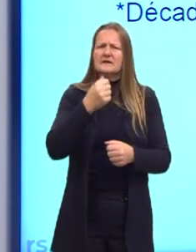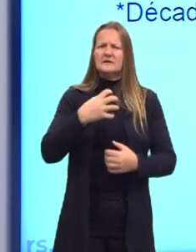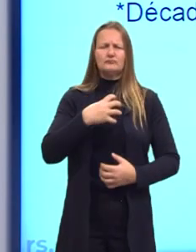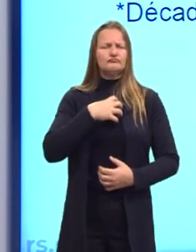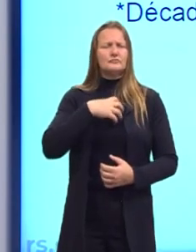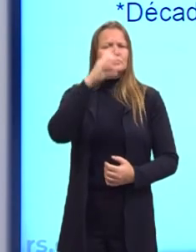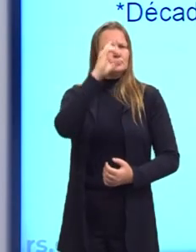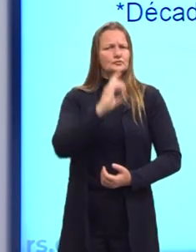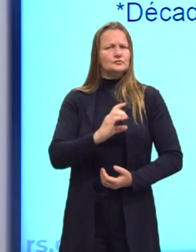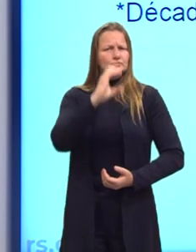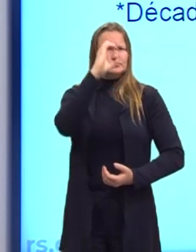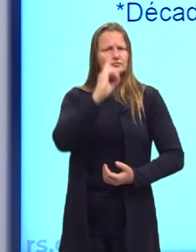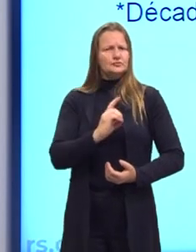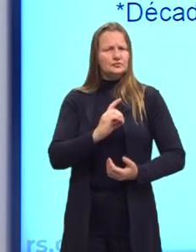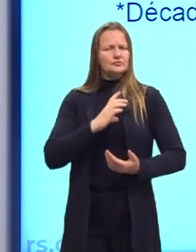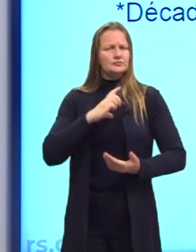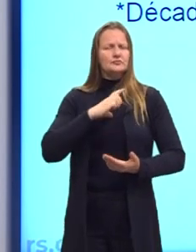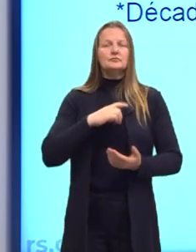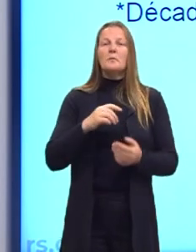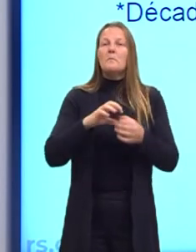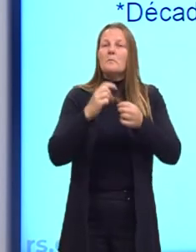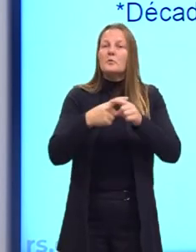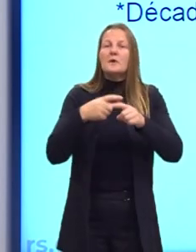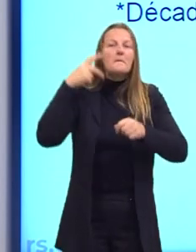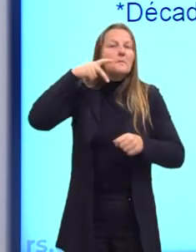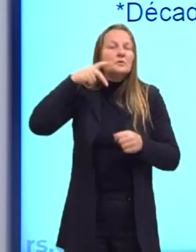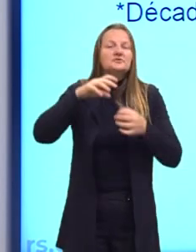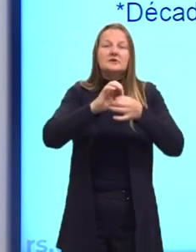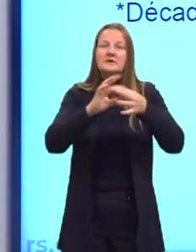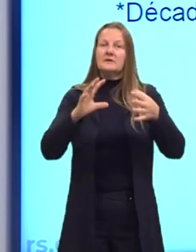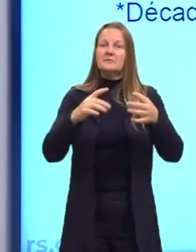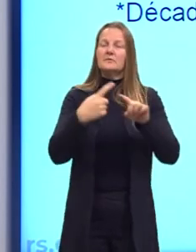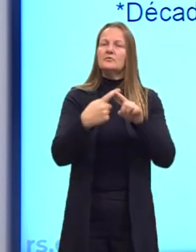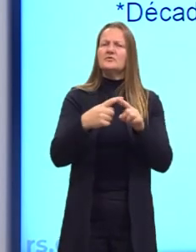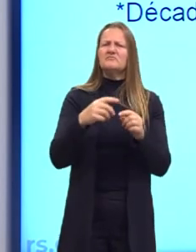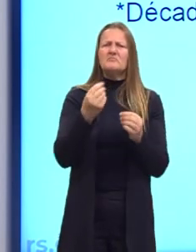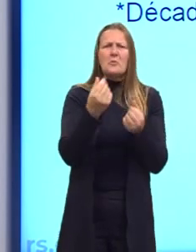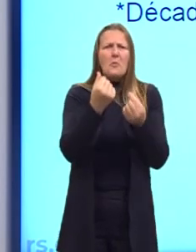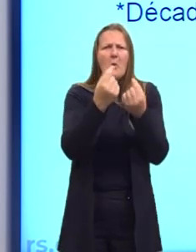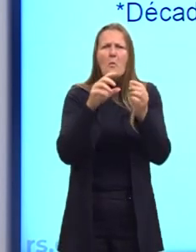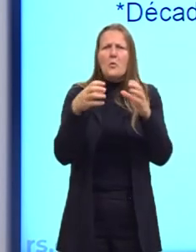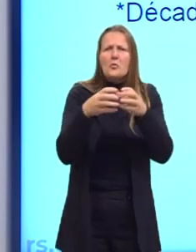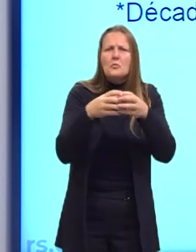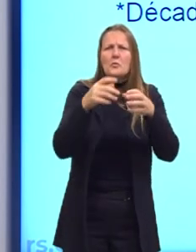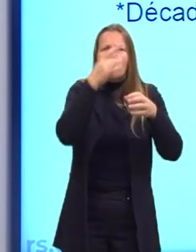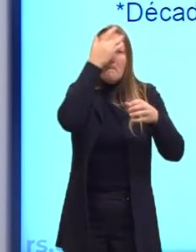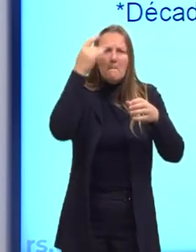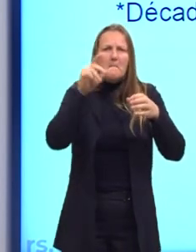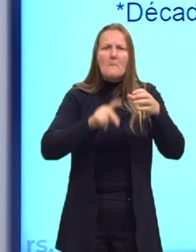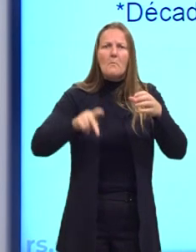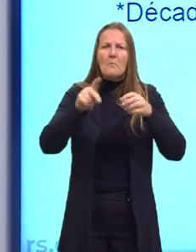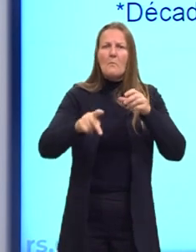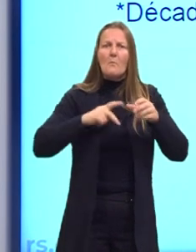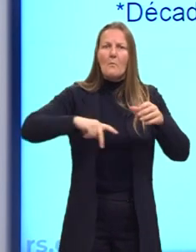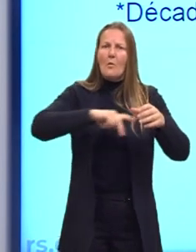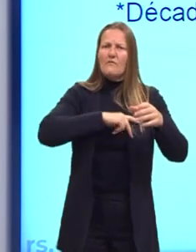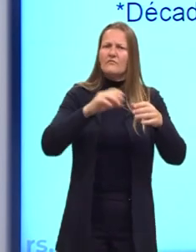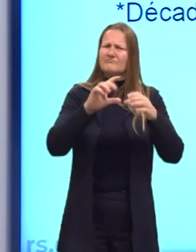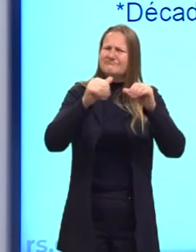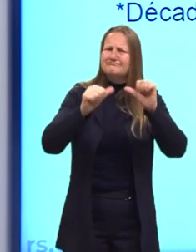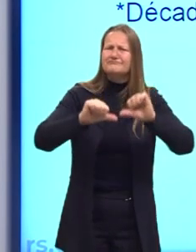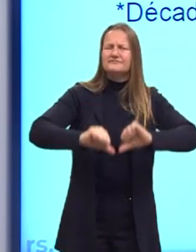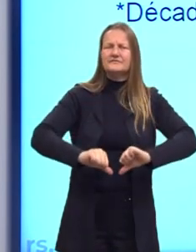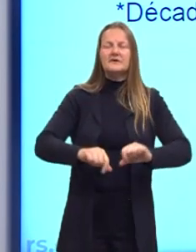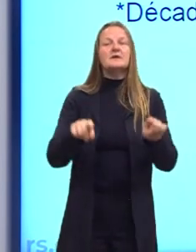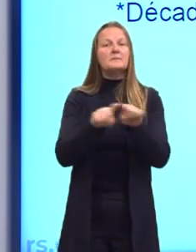tentar equilibrar essa política liberal que acabou desfavorecendo uma grande parte da população. Outra forma que acontece nos Estados